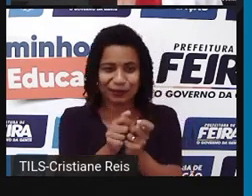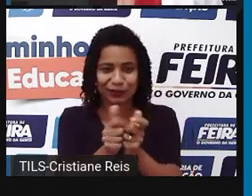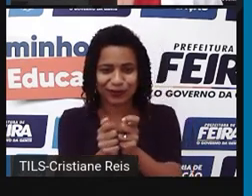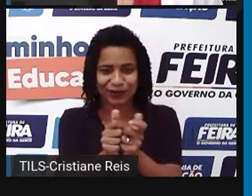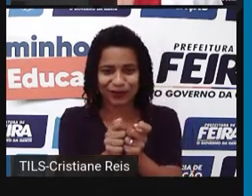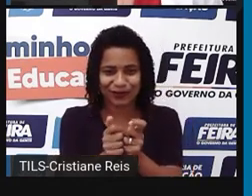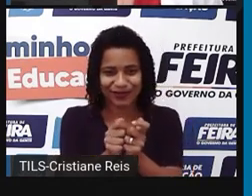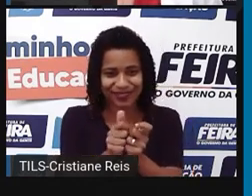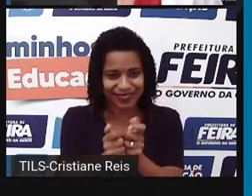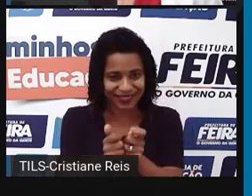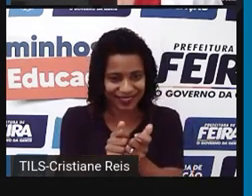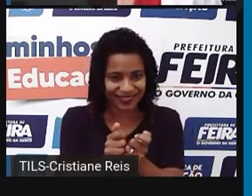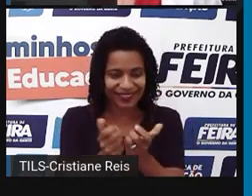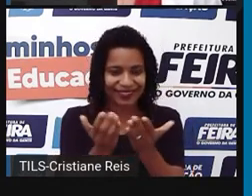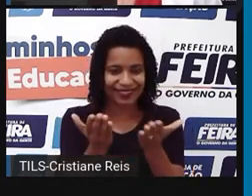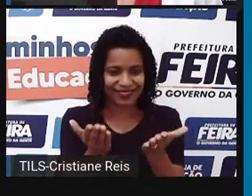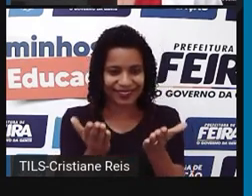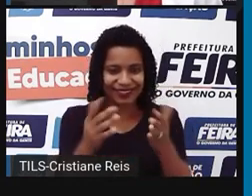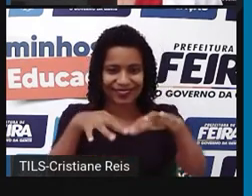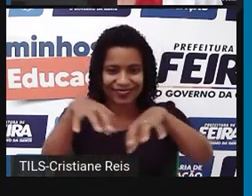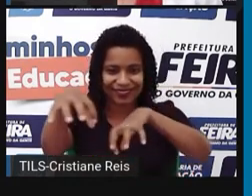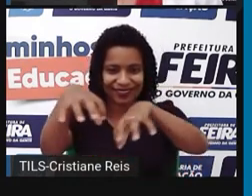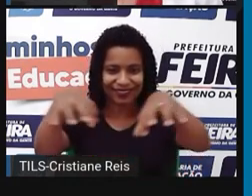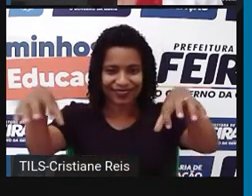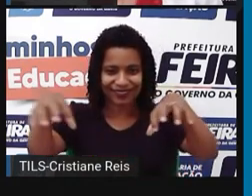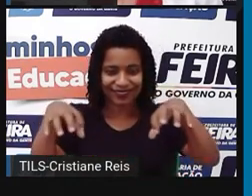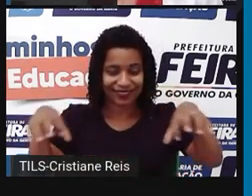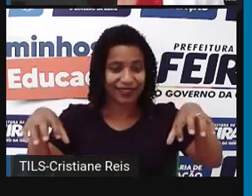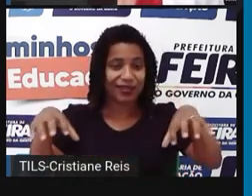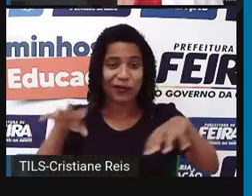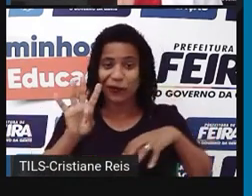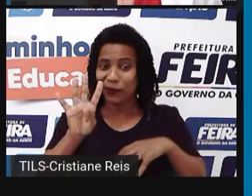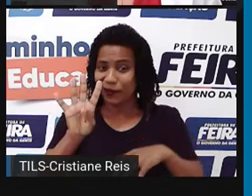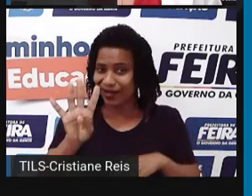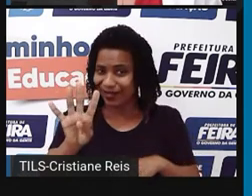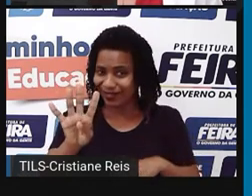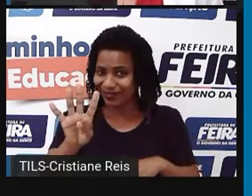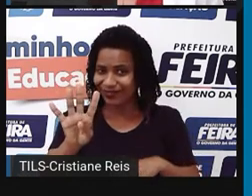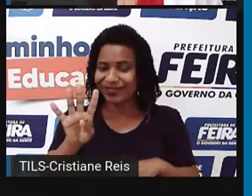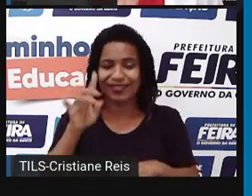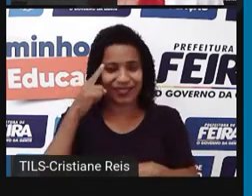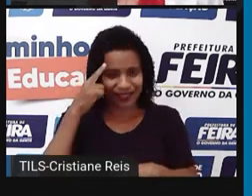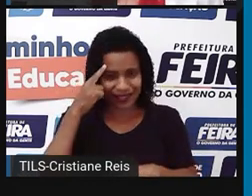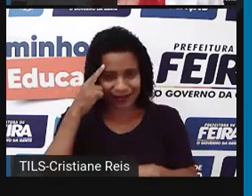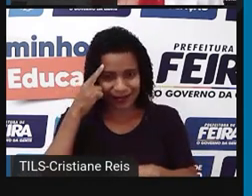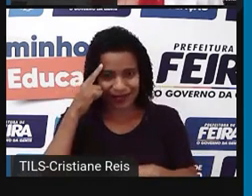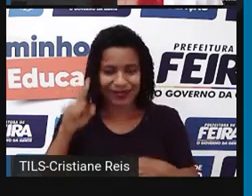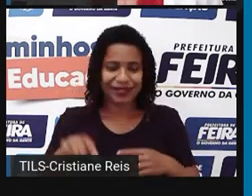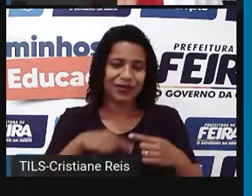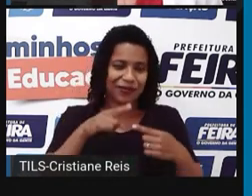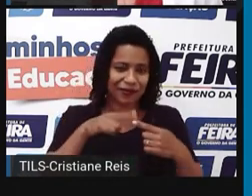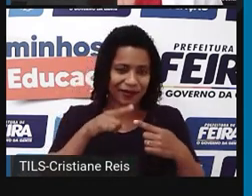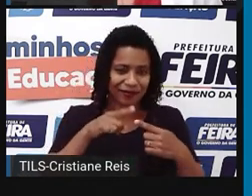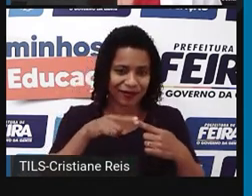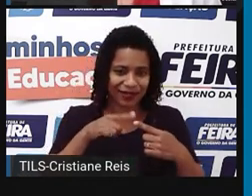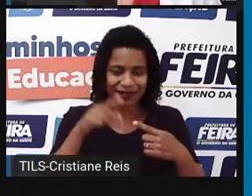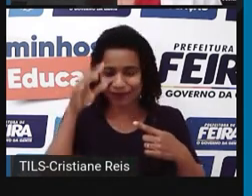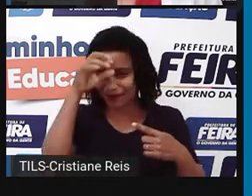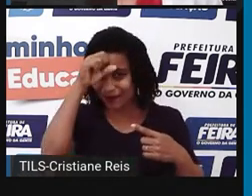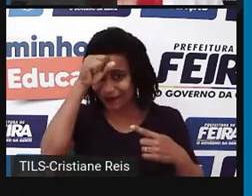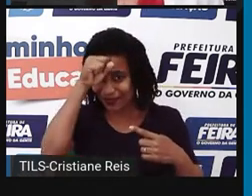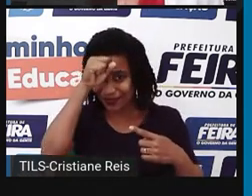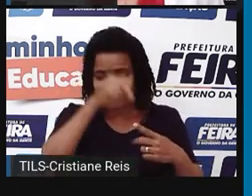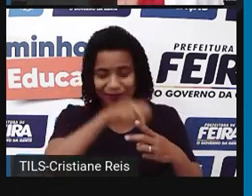e sabem que existem quatro reinos. Então, o primeiro que nós exploramos um pouquinho. E os